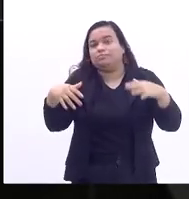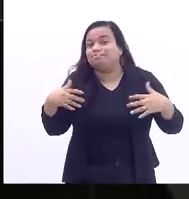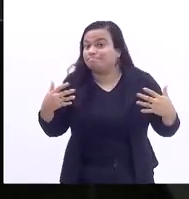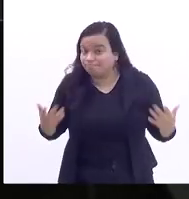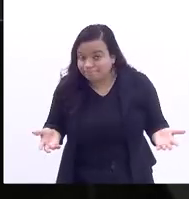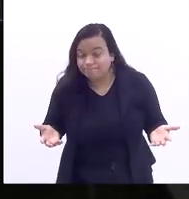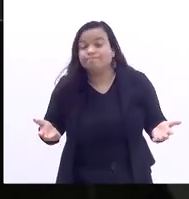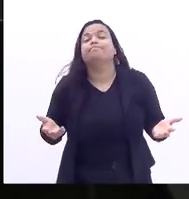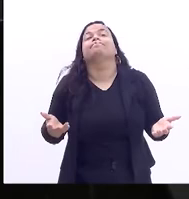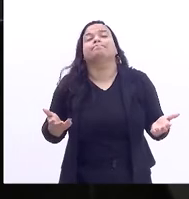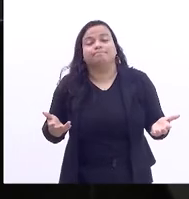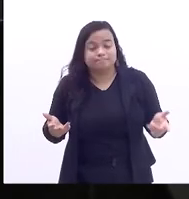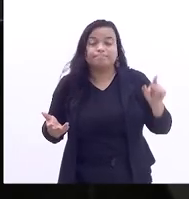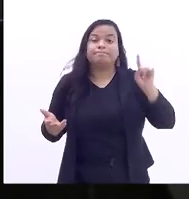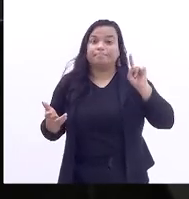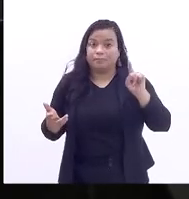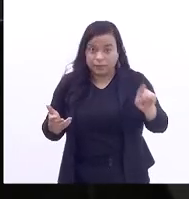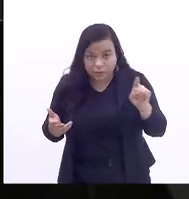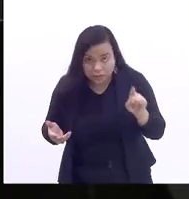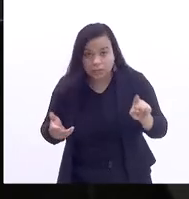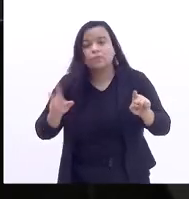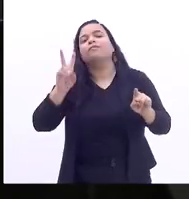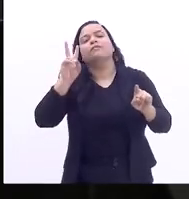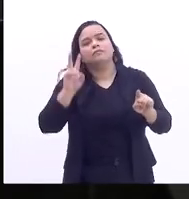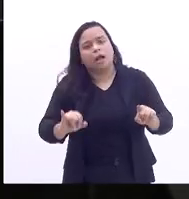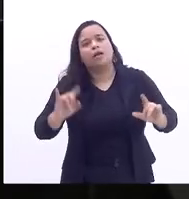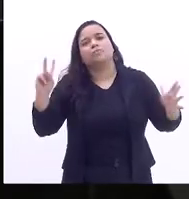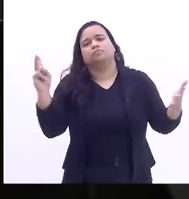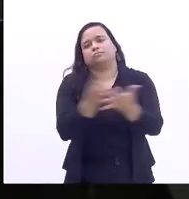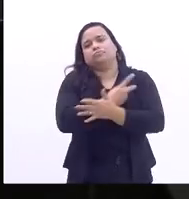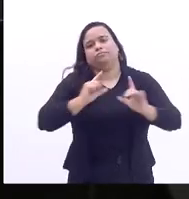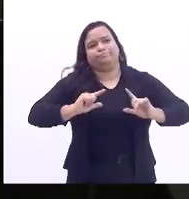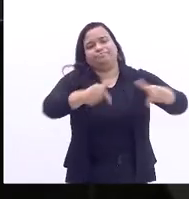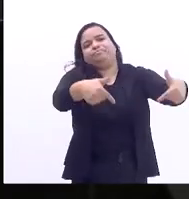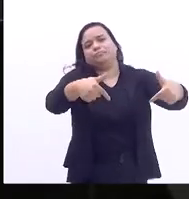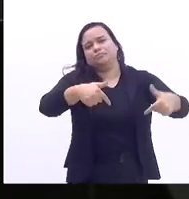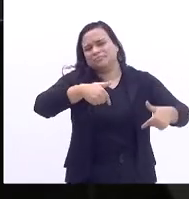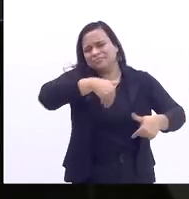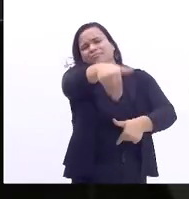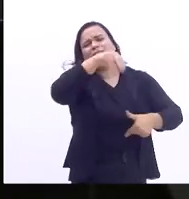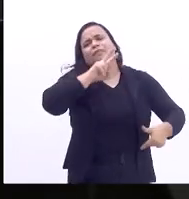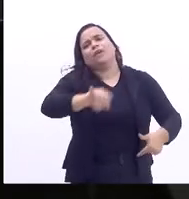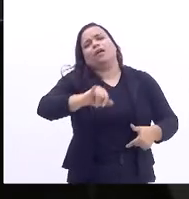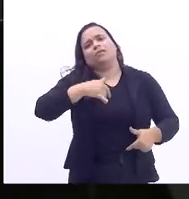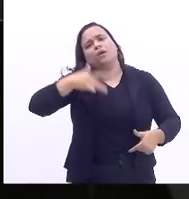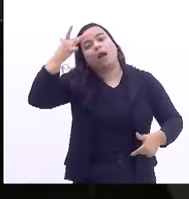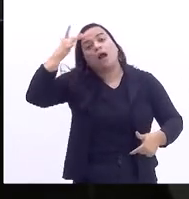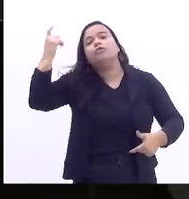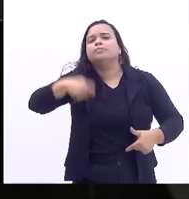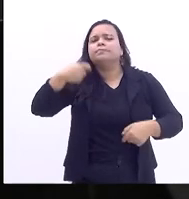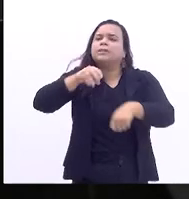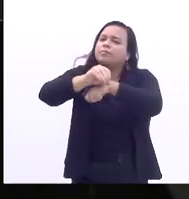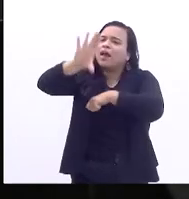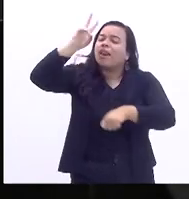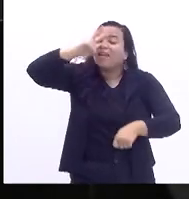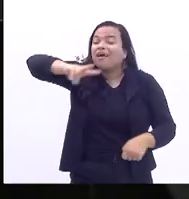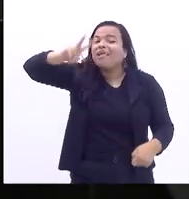porque isso, de fato, irá acontecer. Eu achei que eu devia rememorar